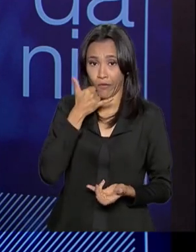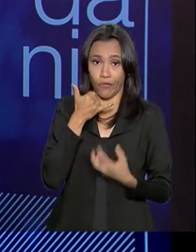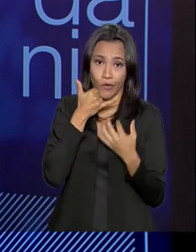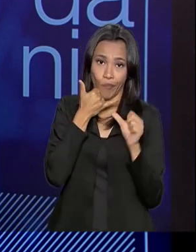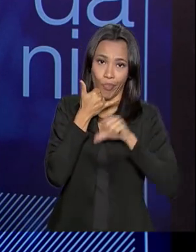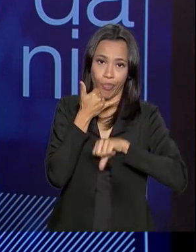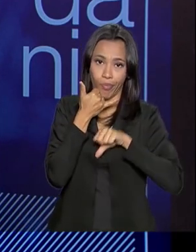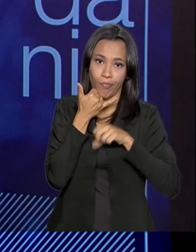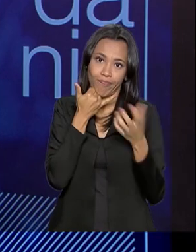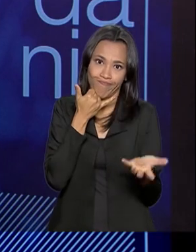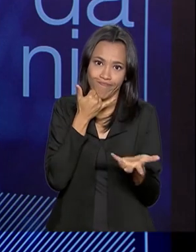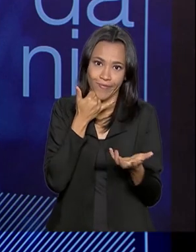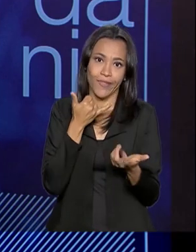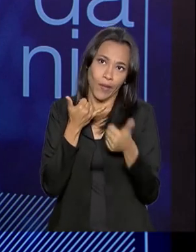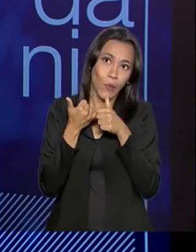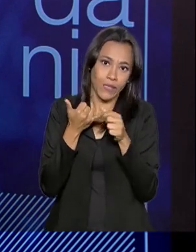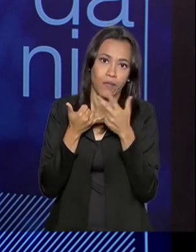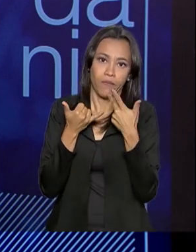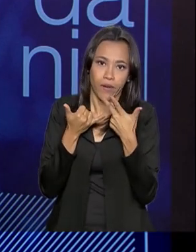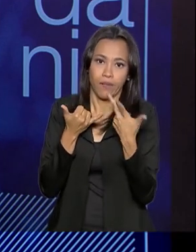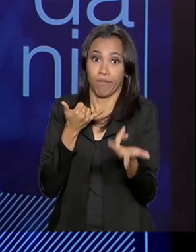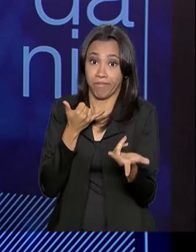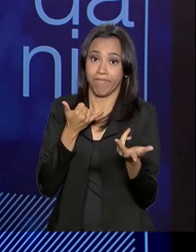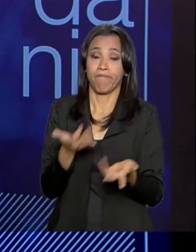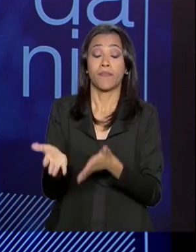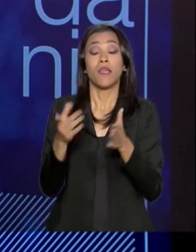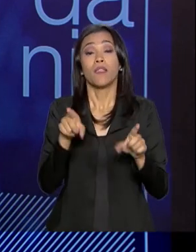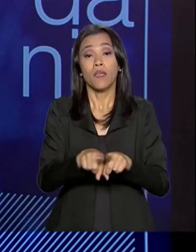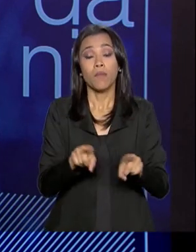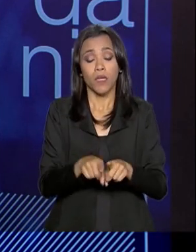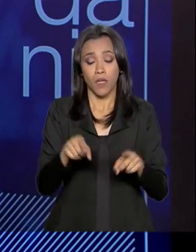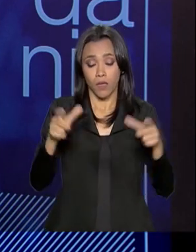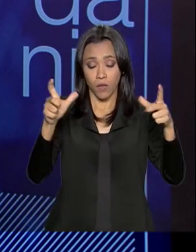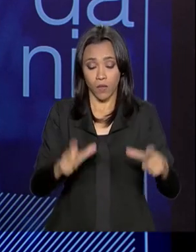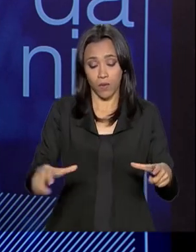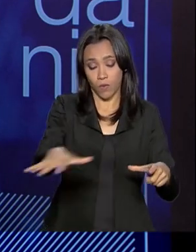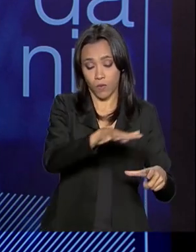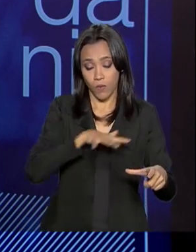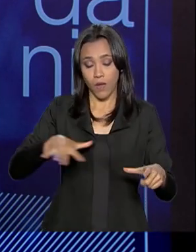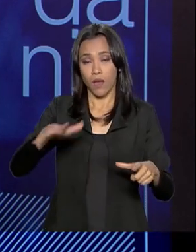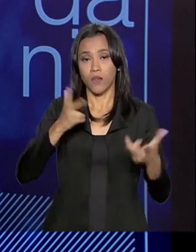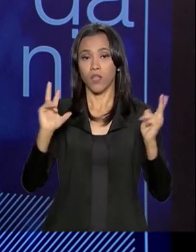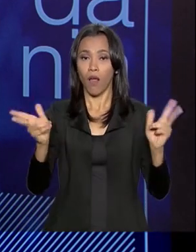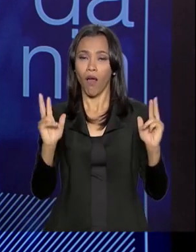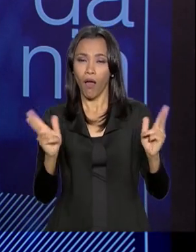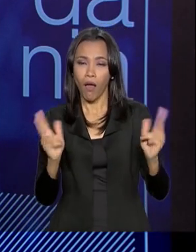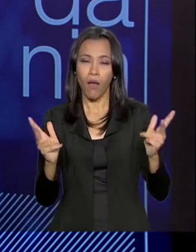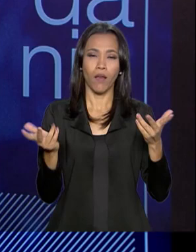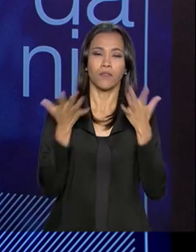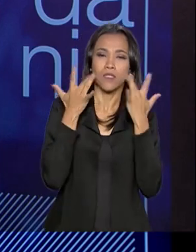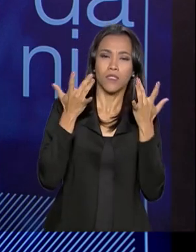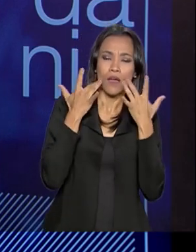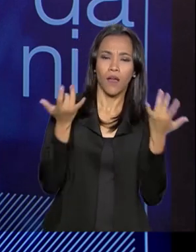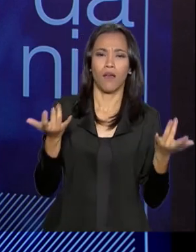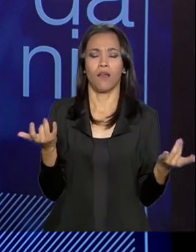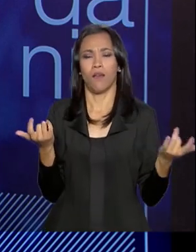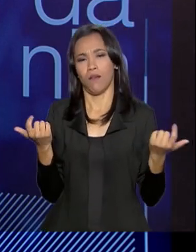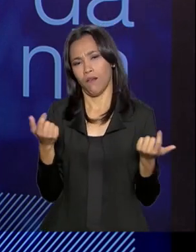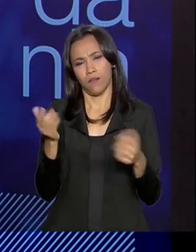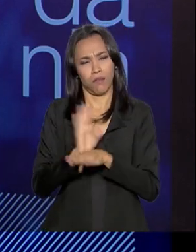Então é oferecer áreas de lazer, áreas vinculadas à atividade teatral, cinema.